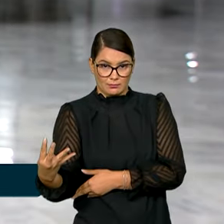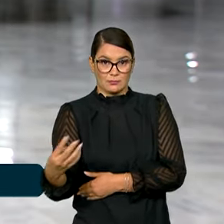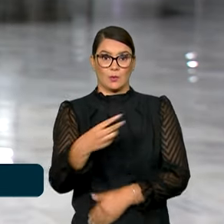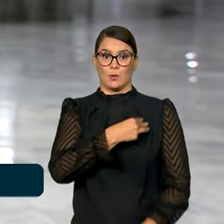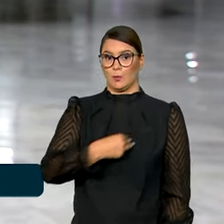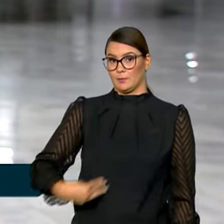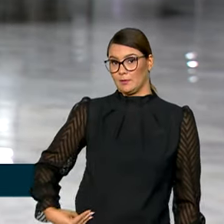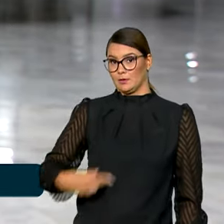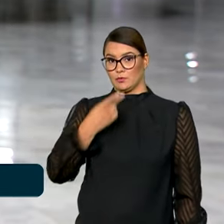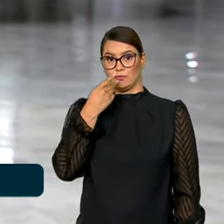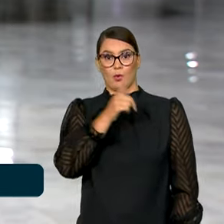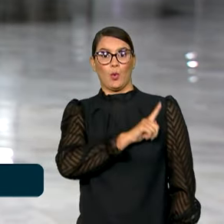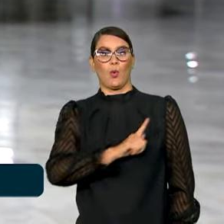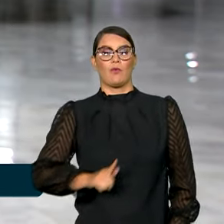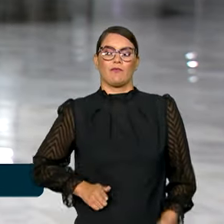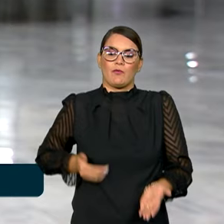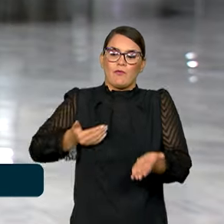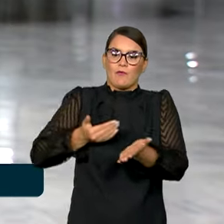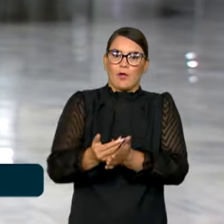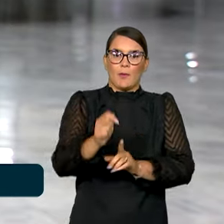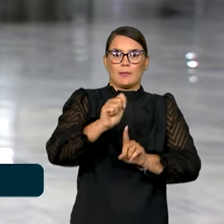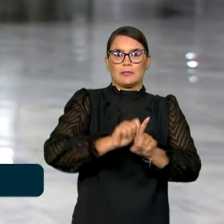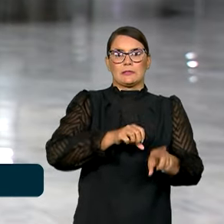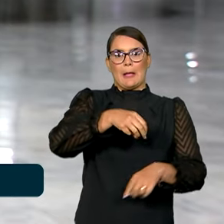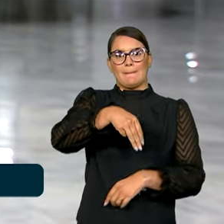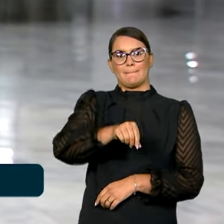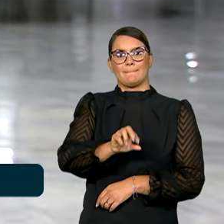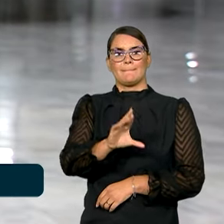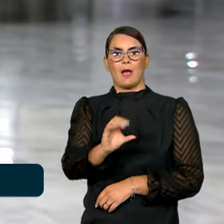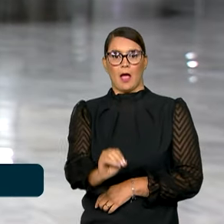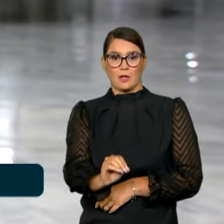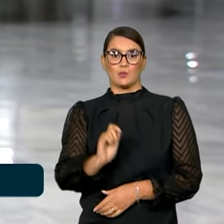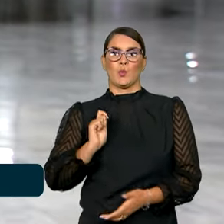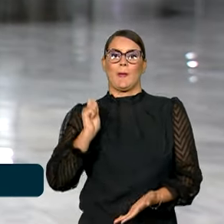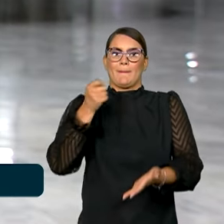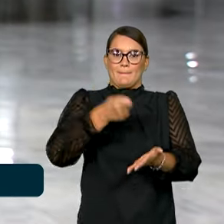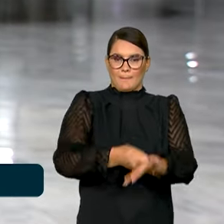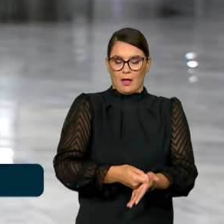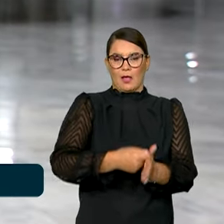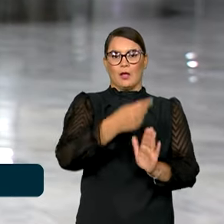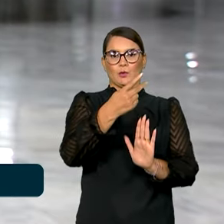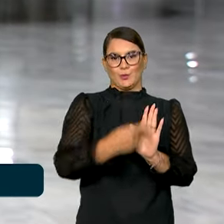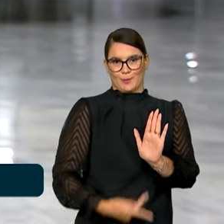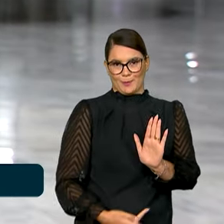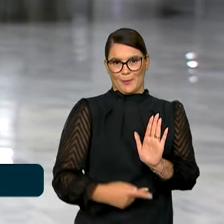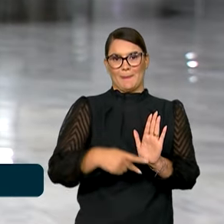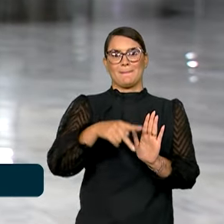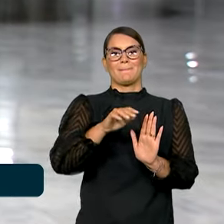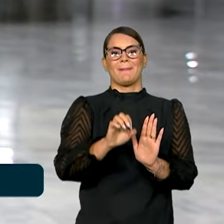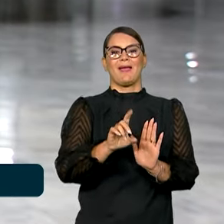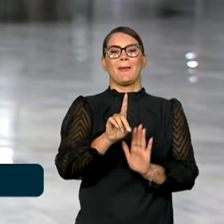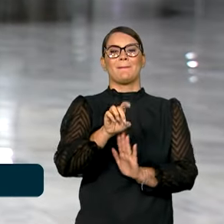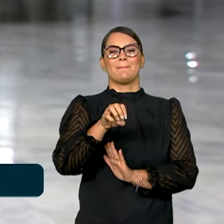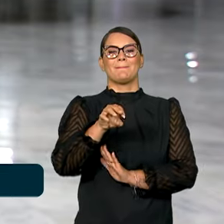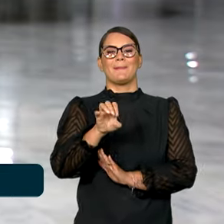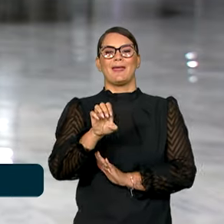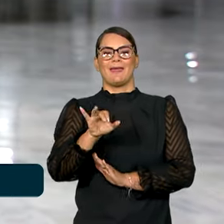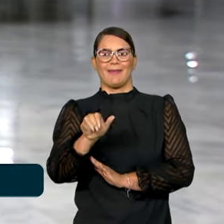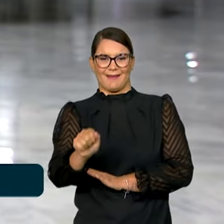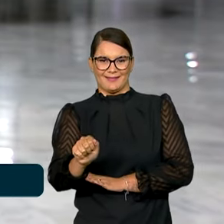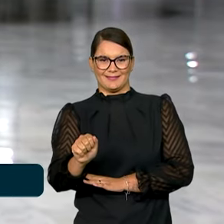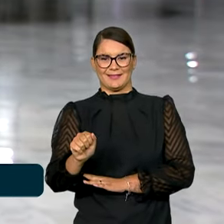ministro, o governo deve começar em março a fazer os pagamentos do programa Pé de Meia, que prevê uma